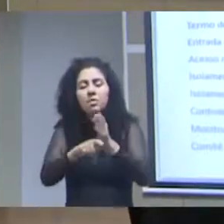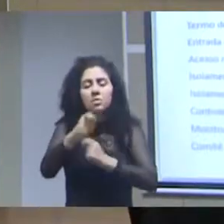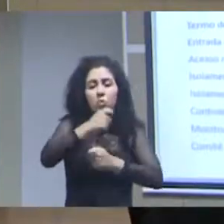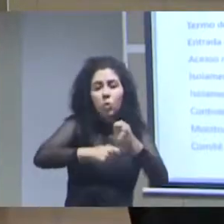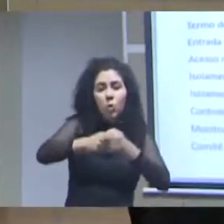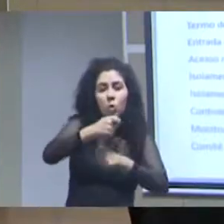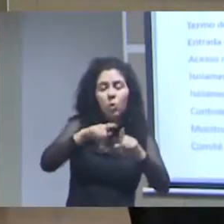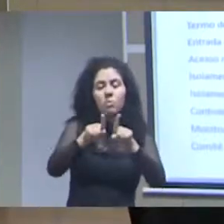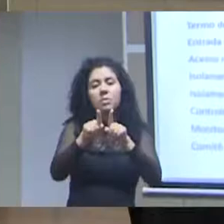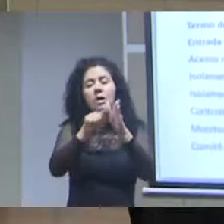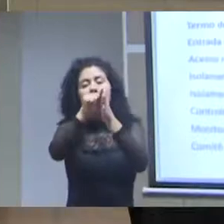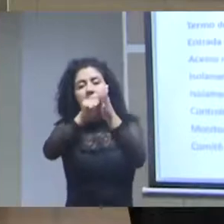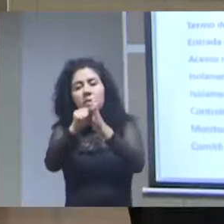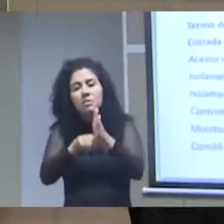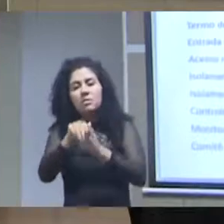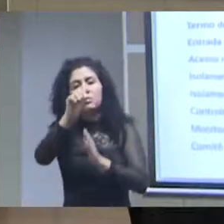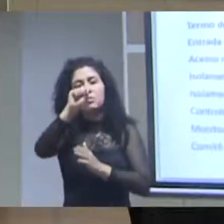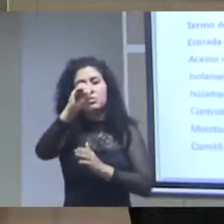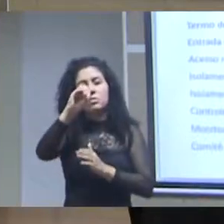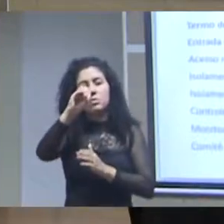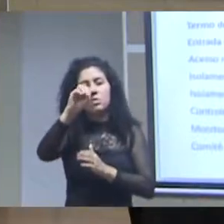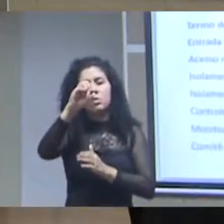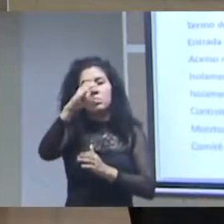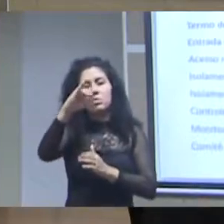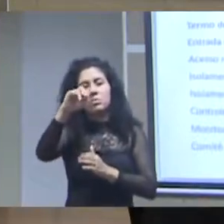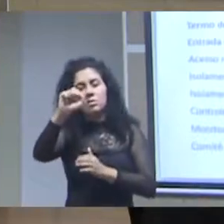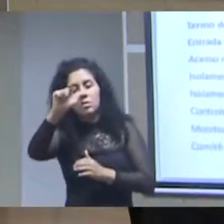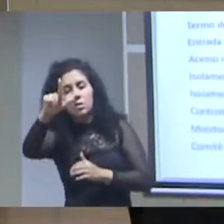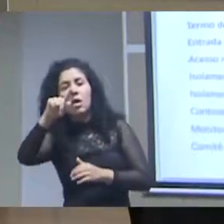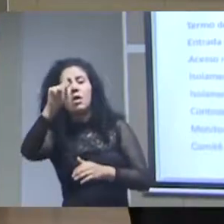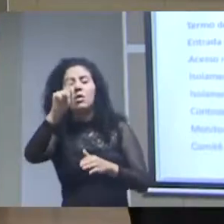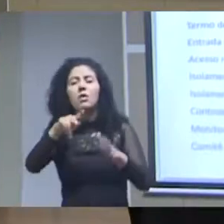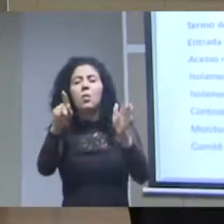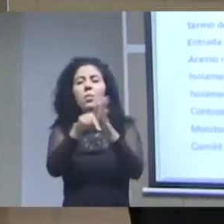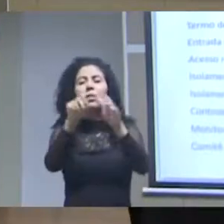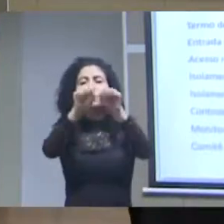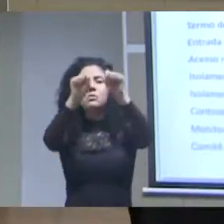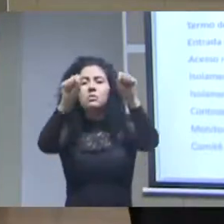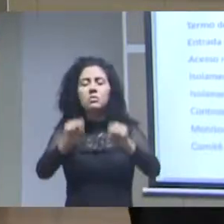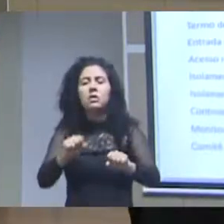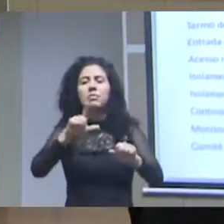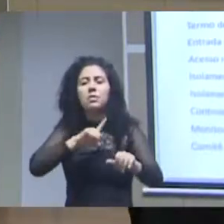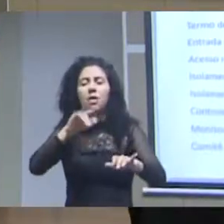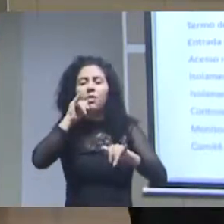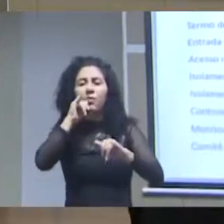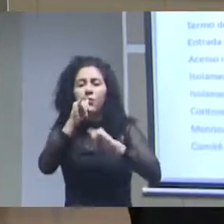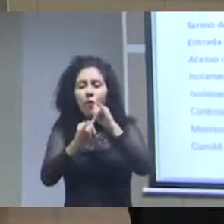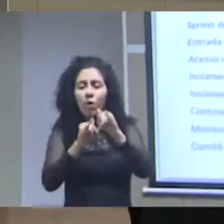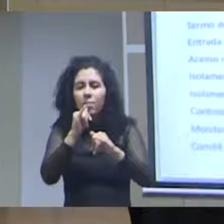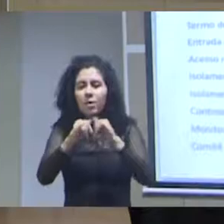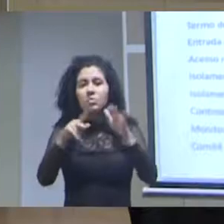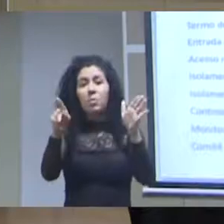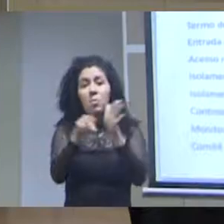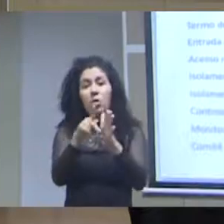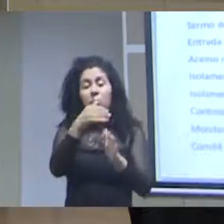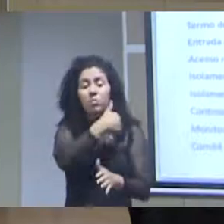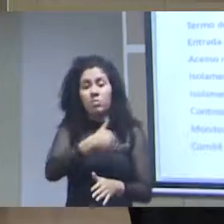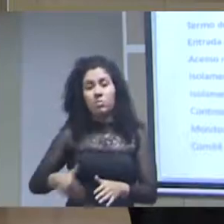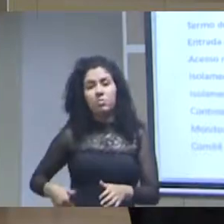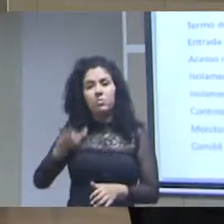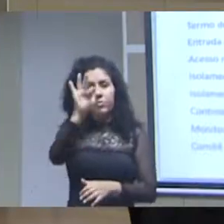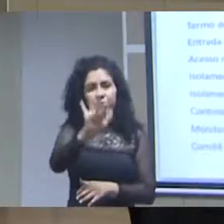registros administrativos são sistemas de informação do governo federal especialmente do governo federal